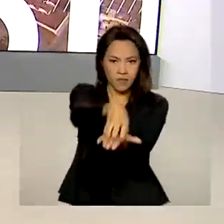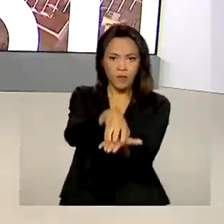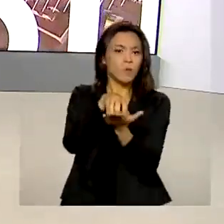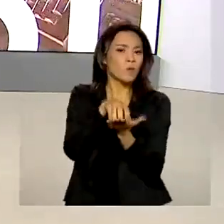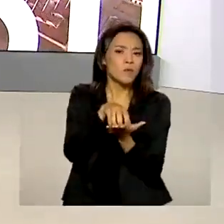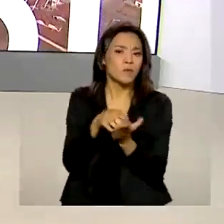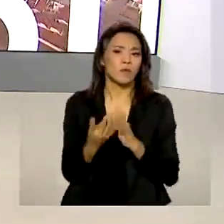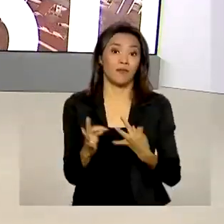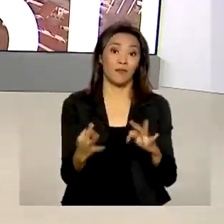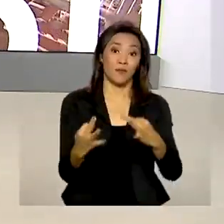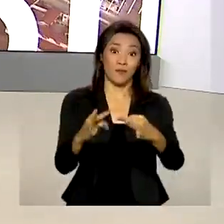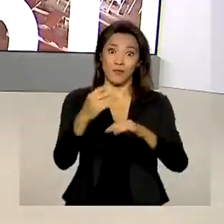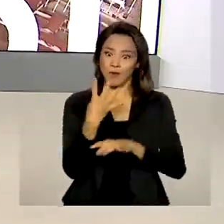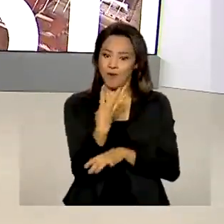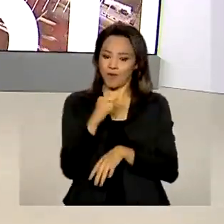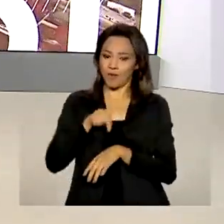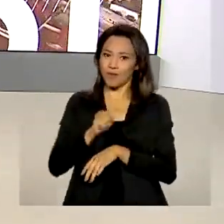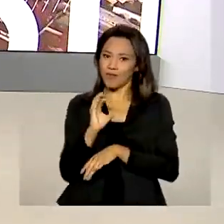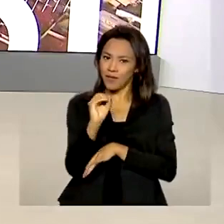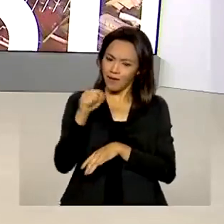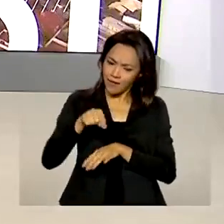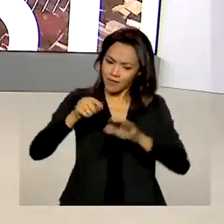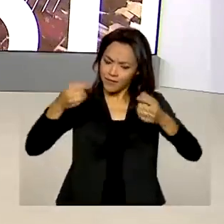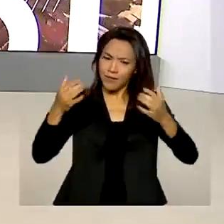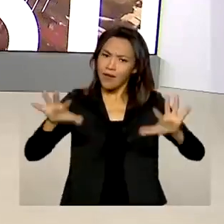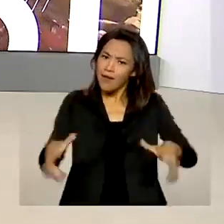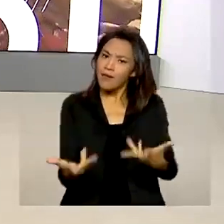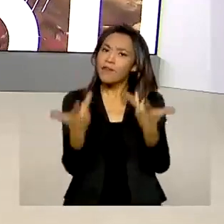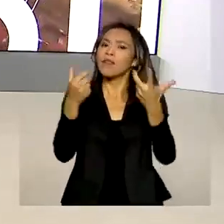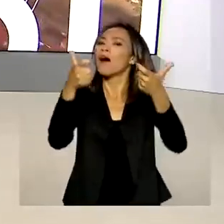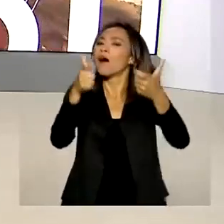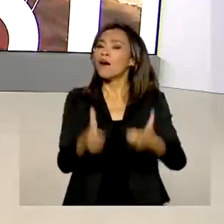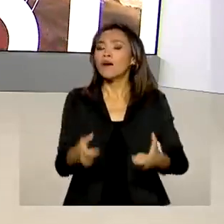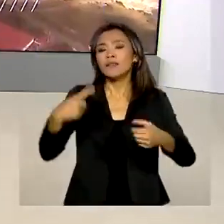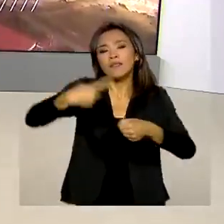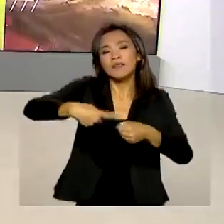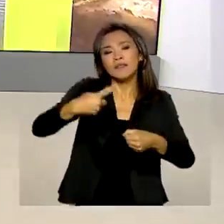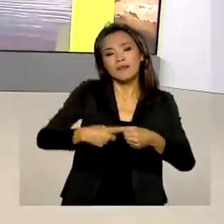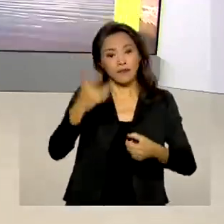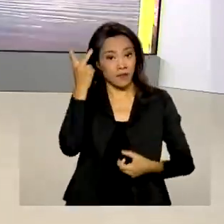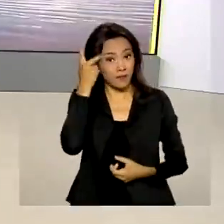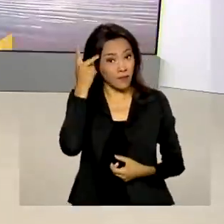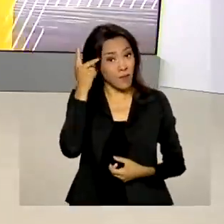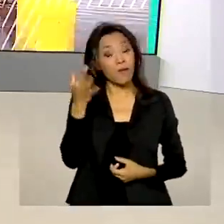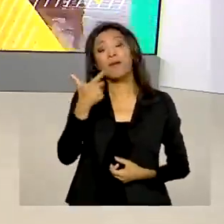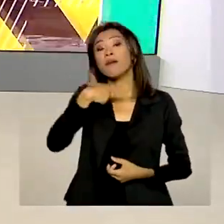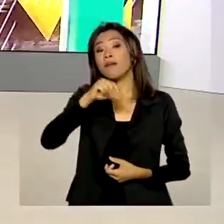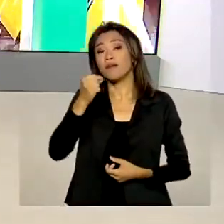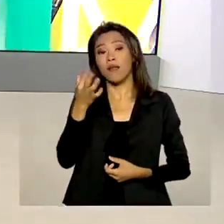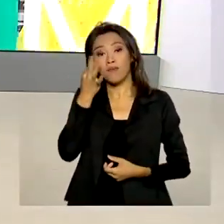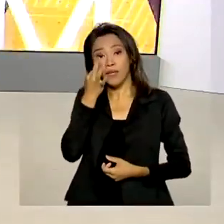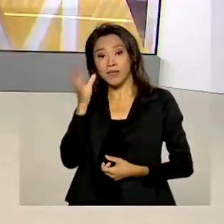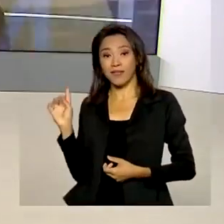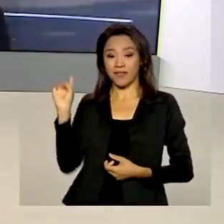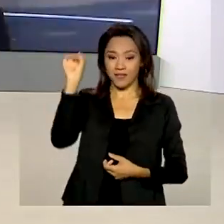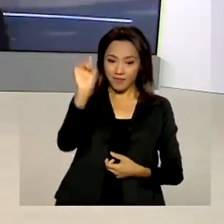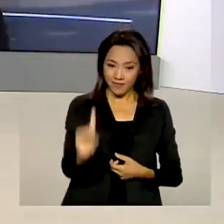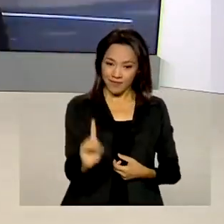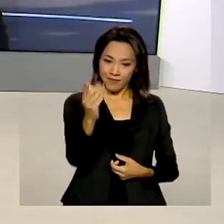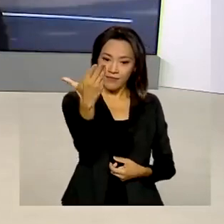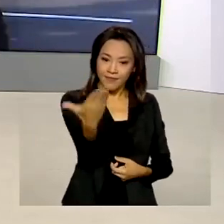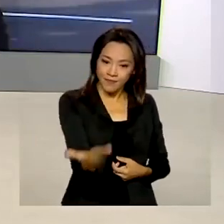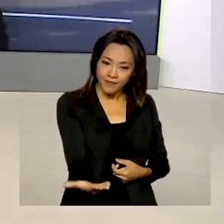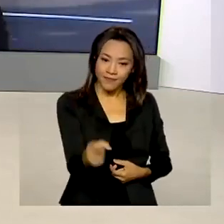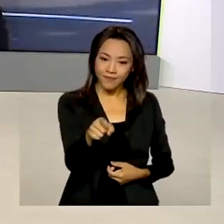Tecnologia 4.0. Esse evento será na cidade de Sorocaba, lá em São Paulo. Quem está lá e conversa com a gente ao vivo é o repórter